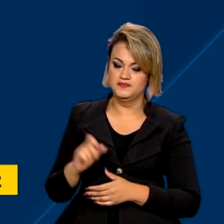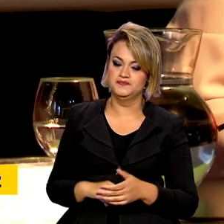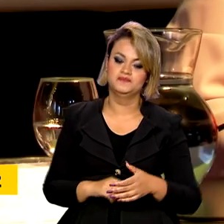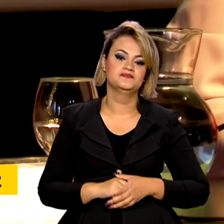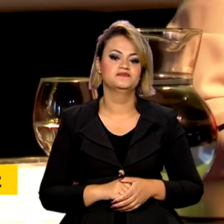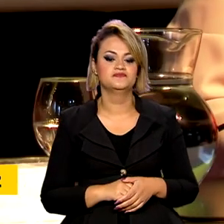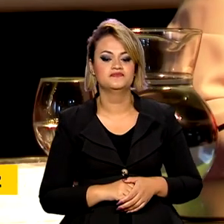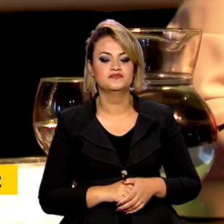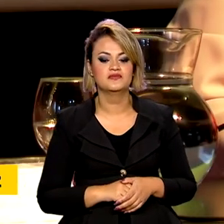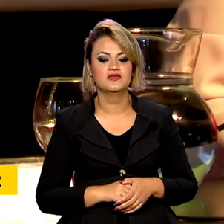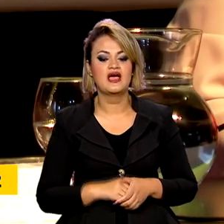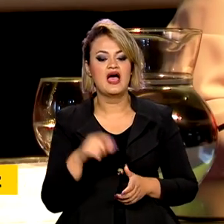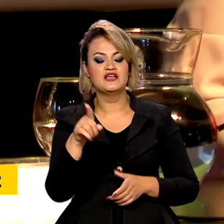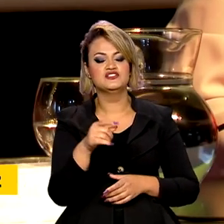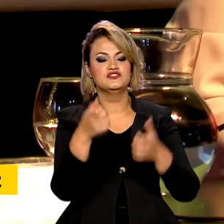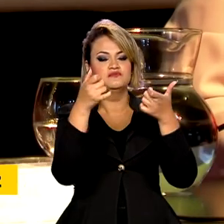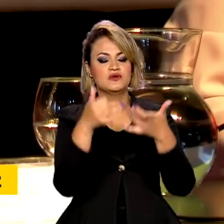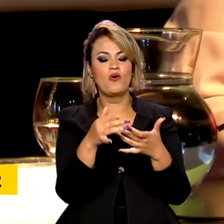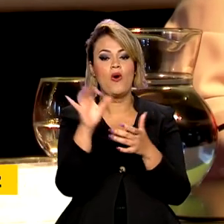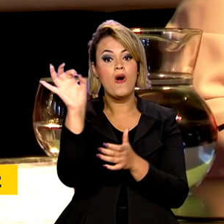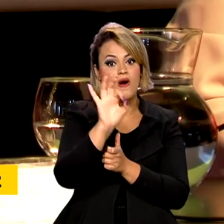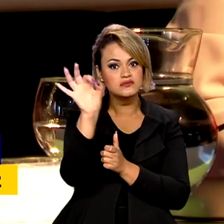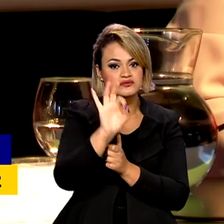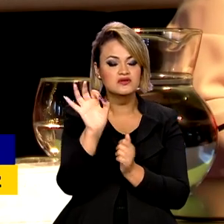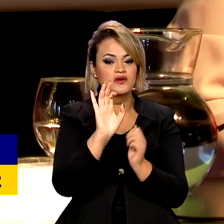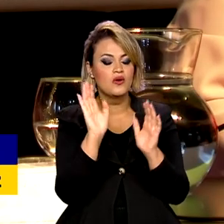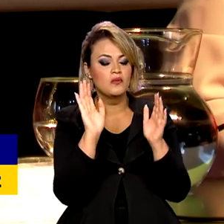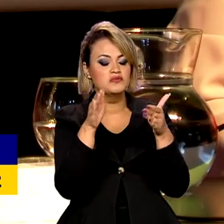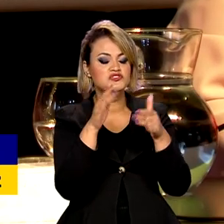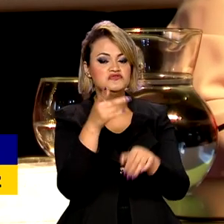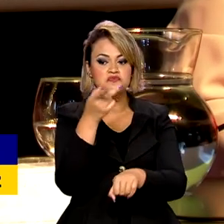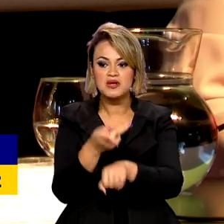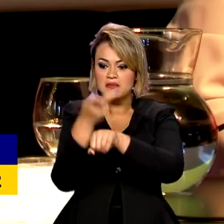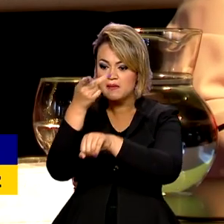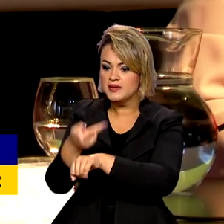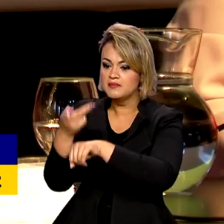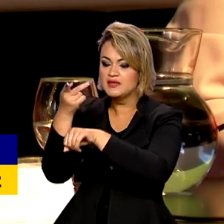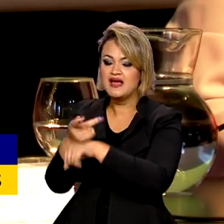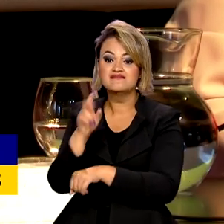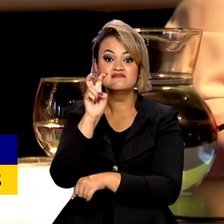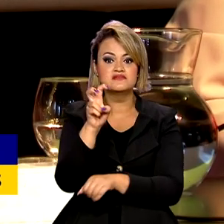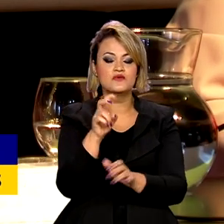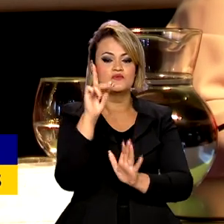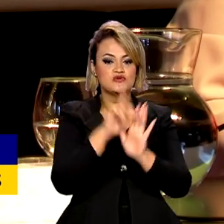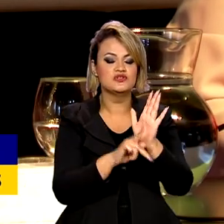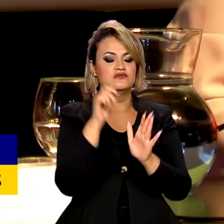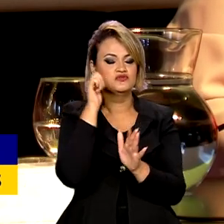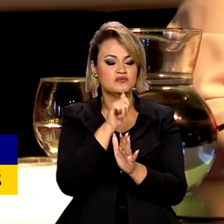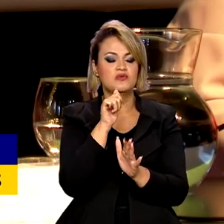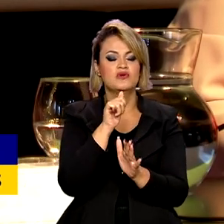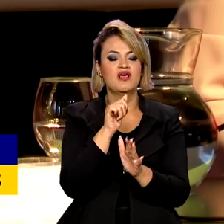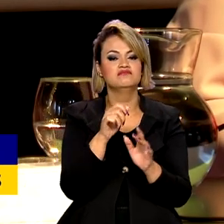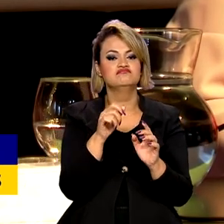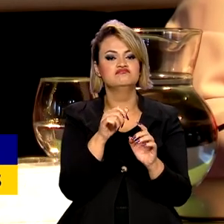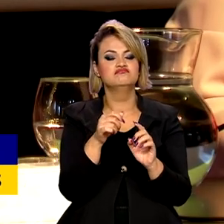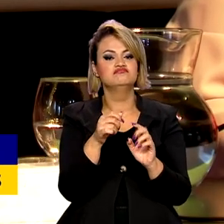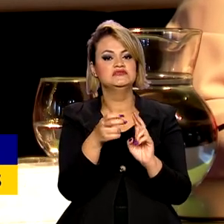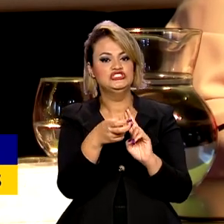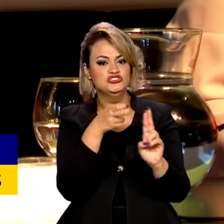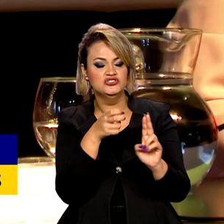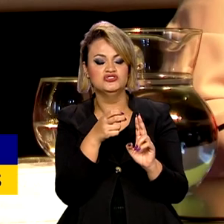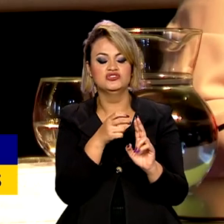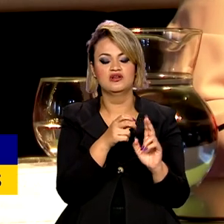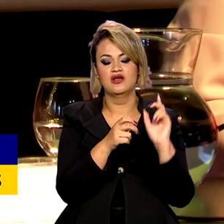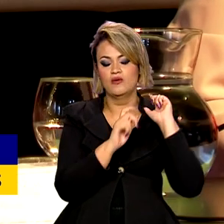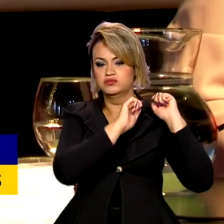julho. Incluímos um dispositivo de cota com o objetivo de premiarmos pelo menos cinco projetos de diretoras negras e indígenas, garantindo